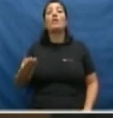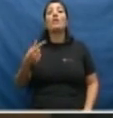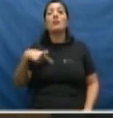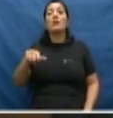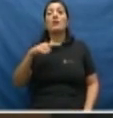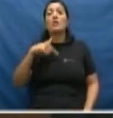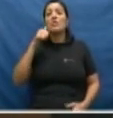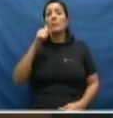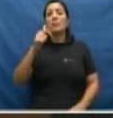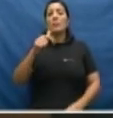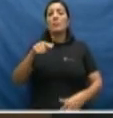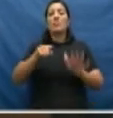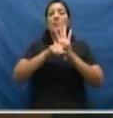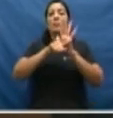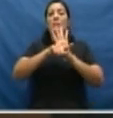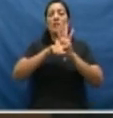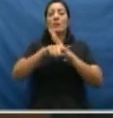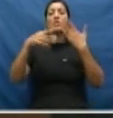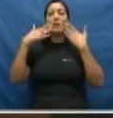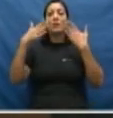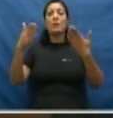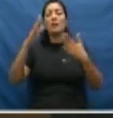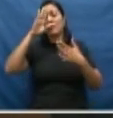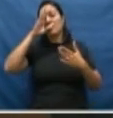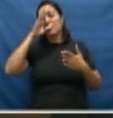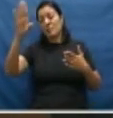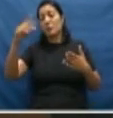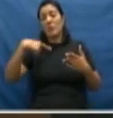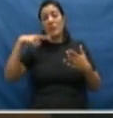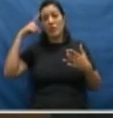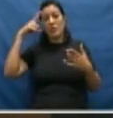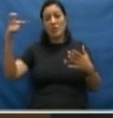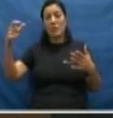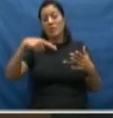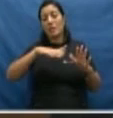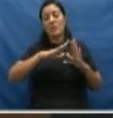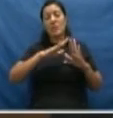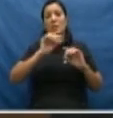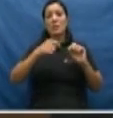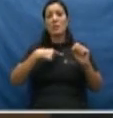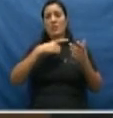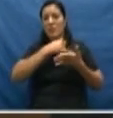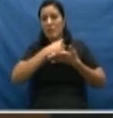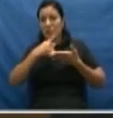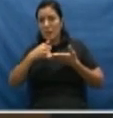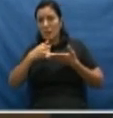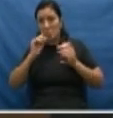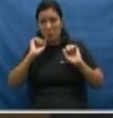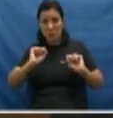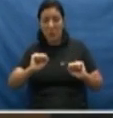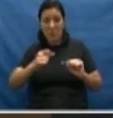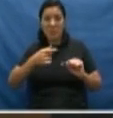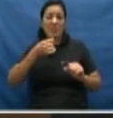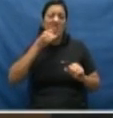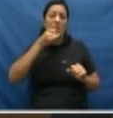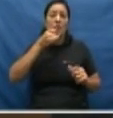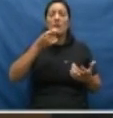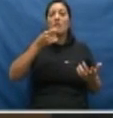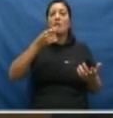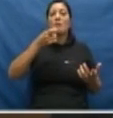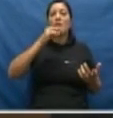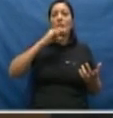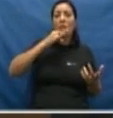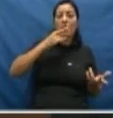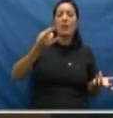todas as pesquisas mostram as principais causas da violência doméstica. As drogas lícitas, o álcool e